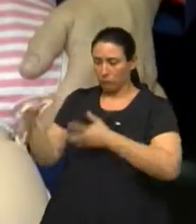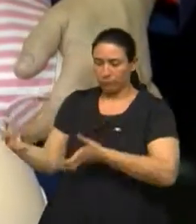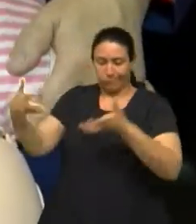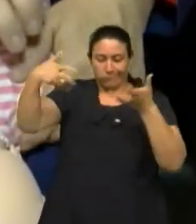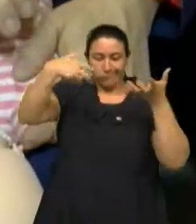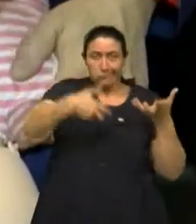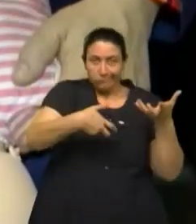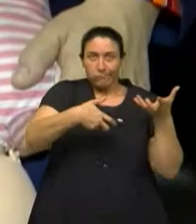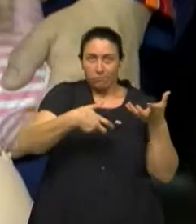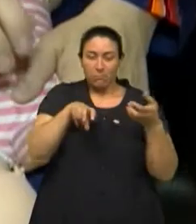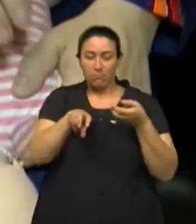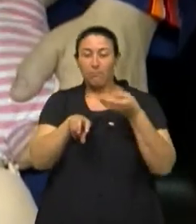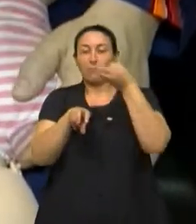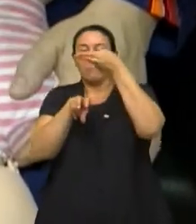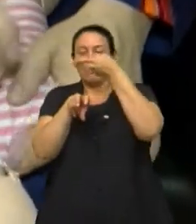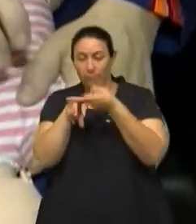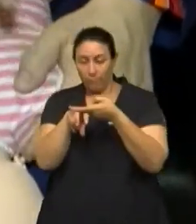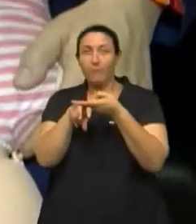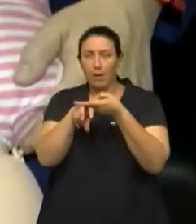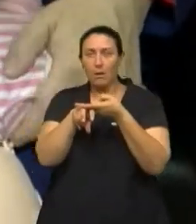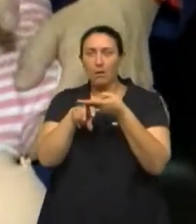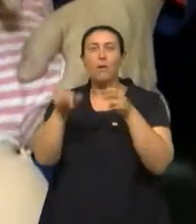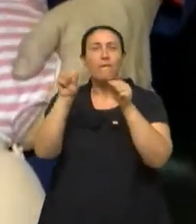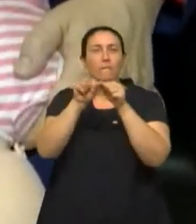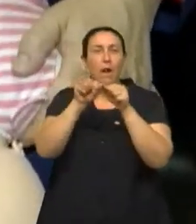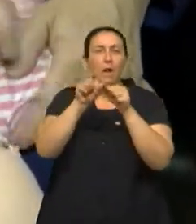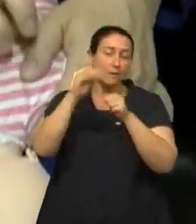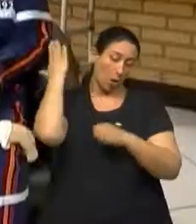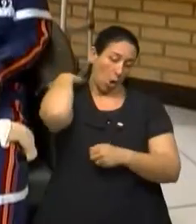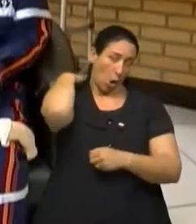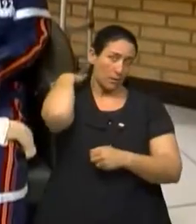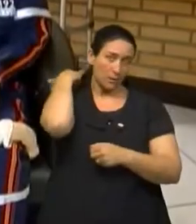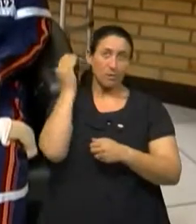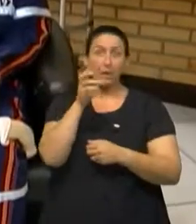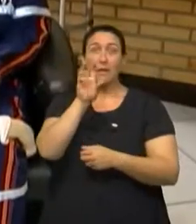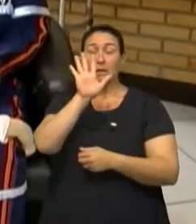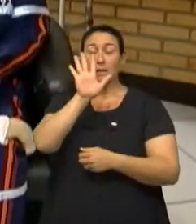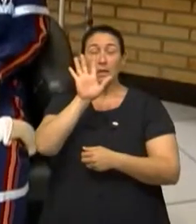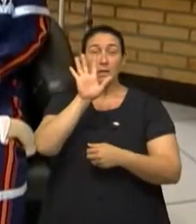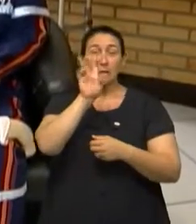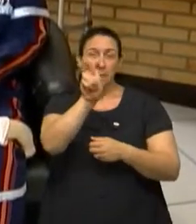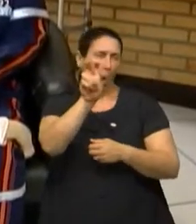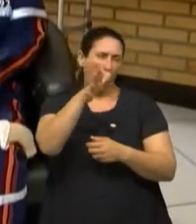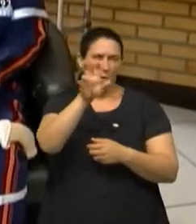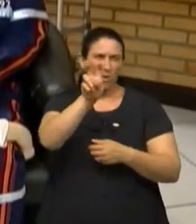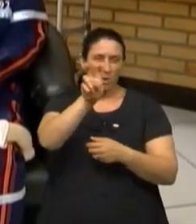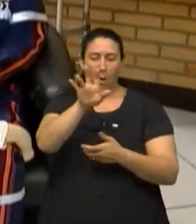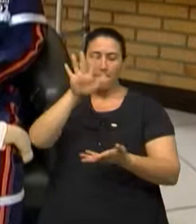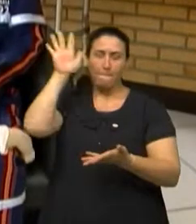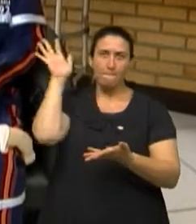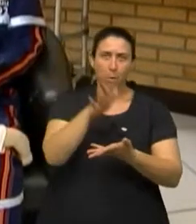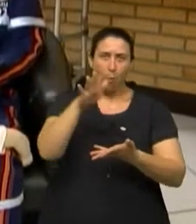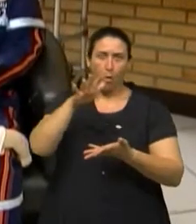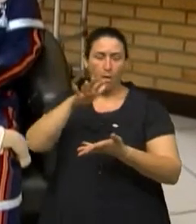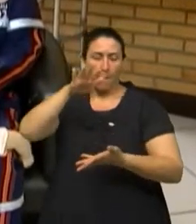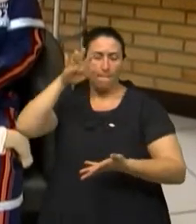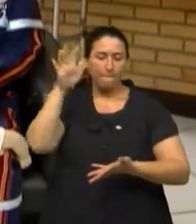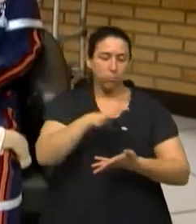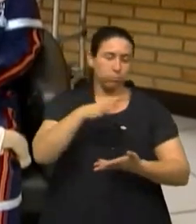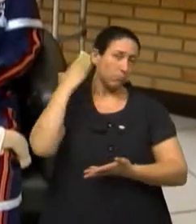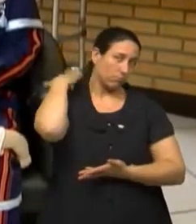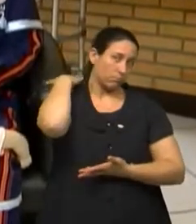cinco movimentos, cinco tapas na região das costas. Tentando levar o músculo,